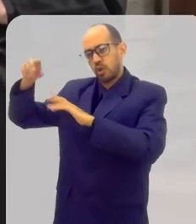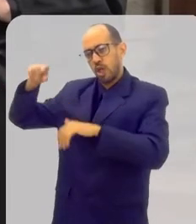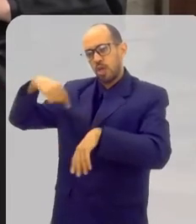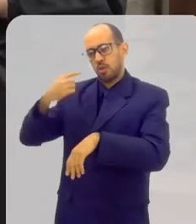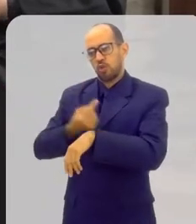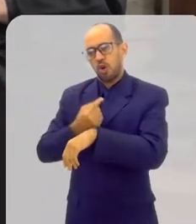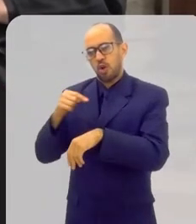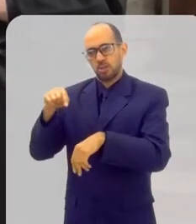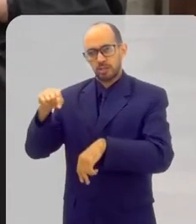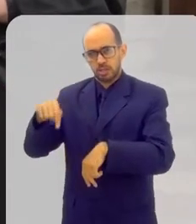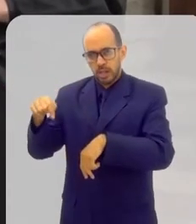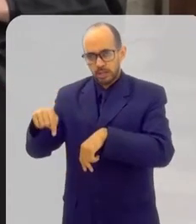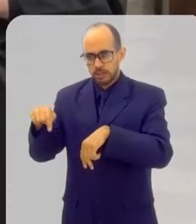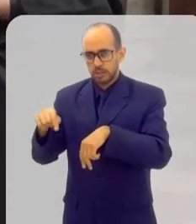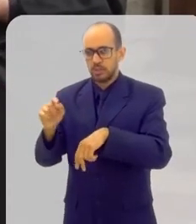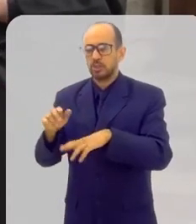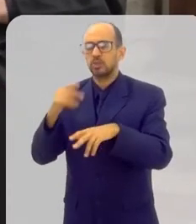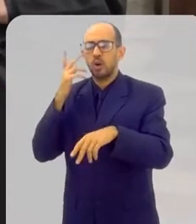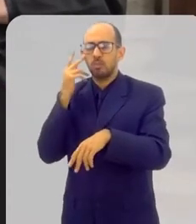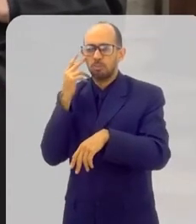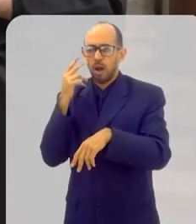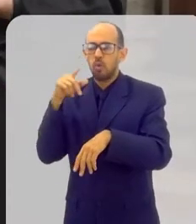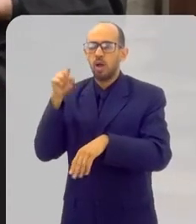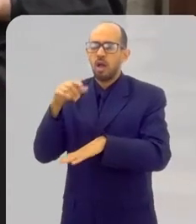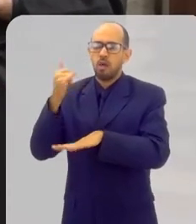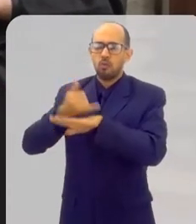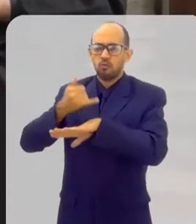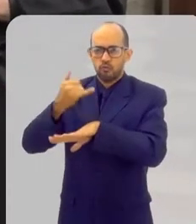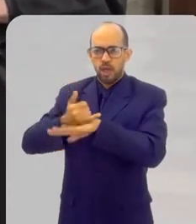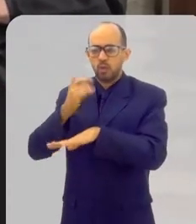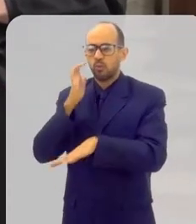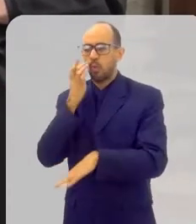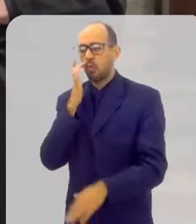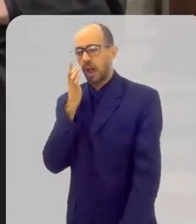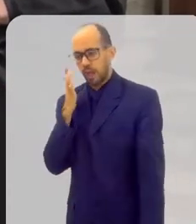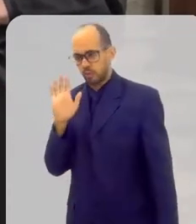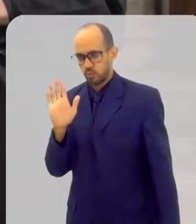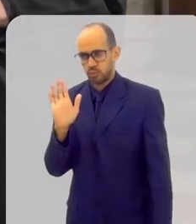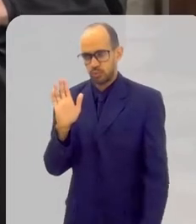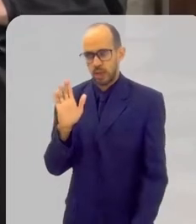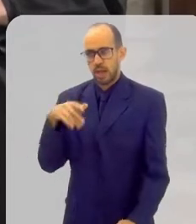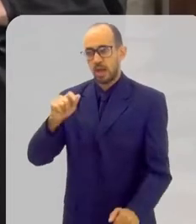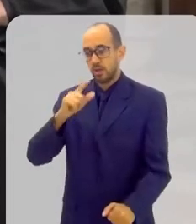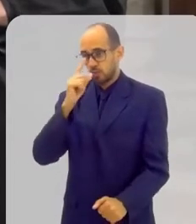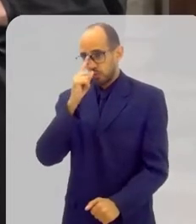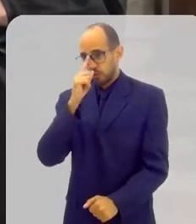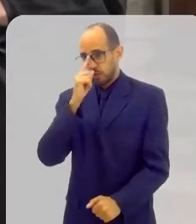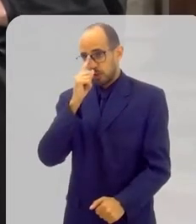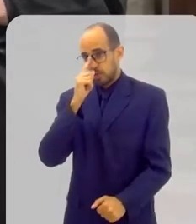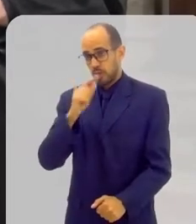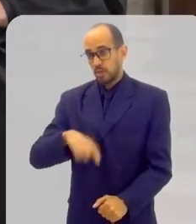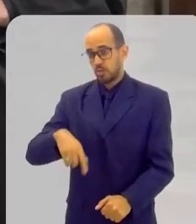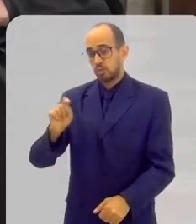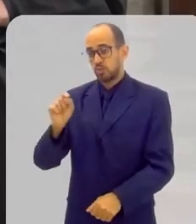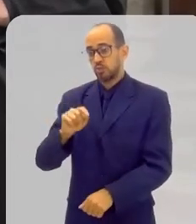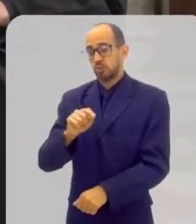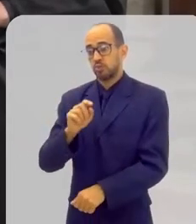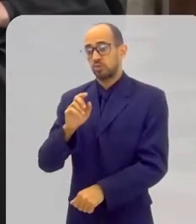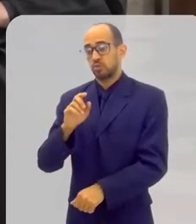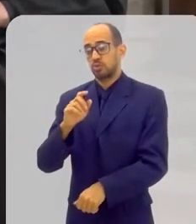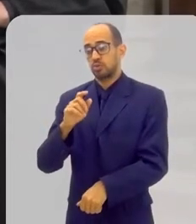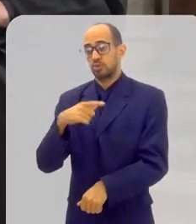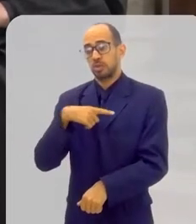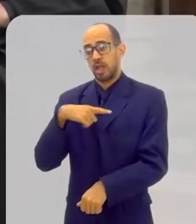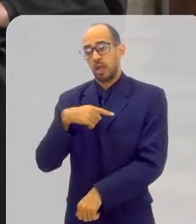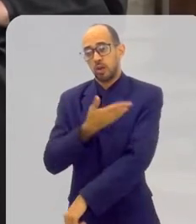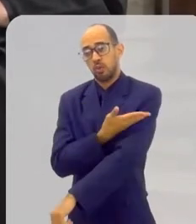Fica conosco. Uma coroa de metal, geralmente um metal dourado, especial, mais bonito, Então, o casamento... gregos têm o costume de não